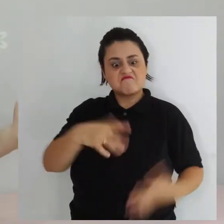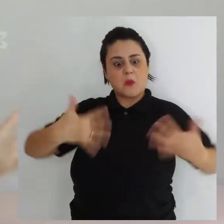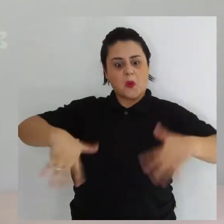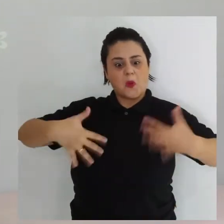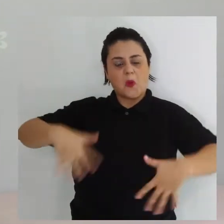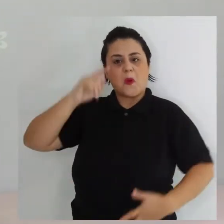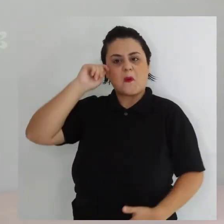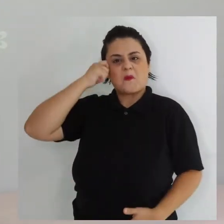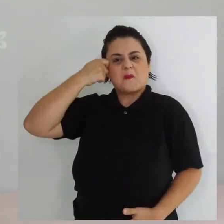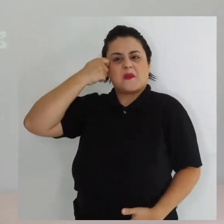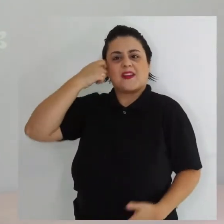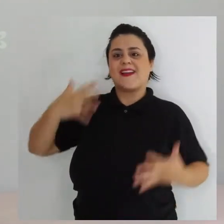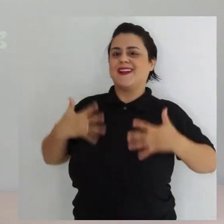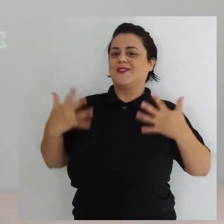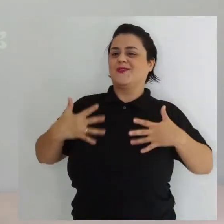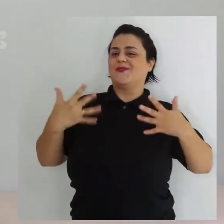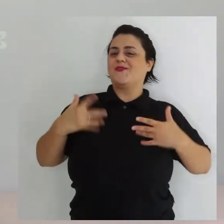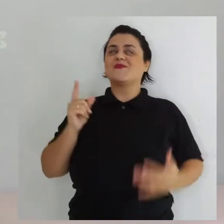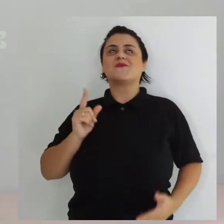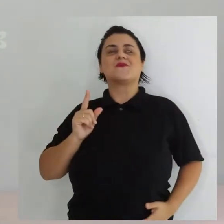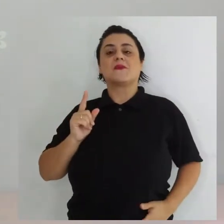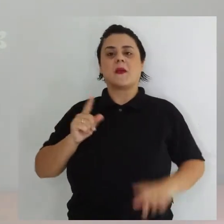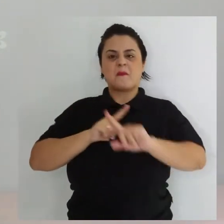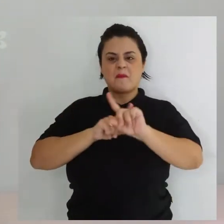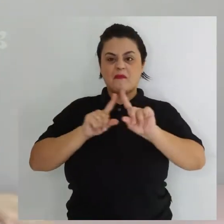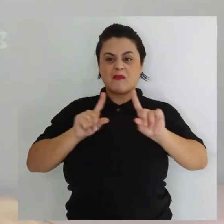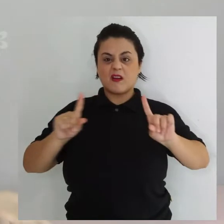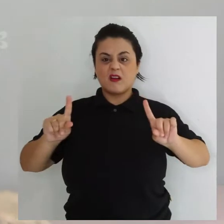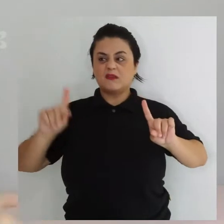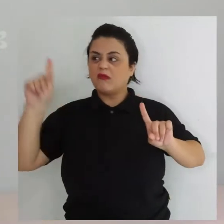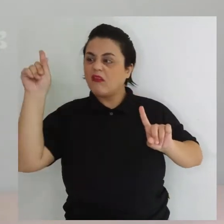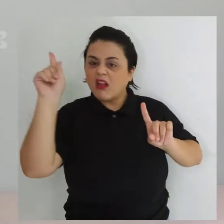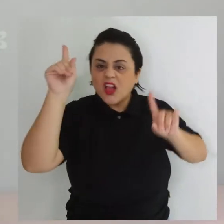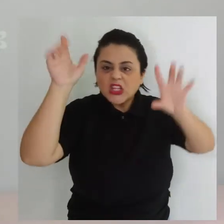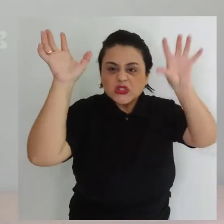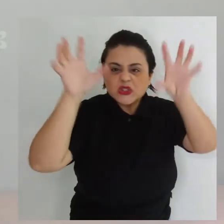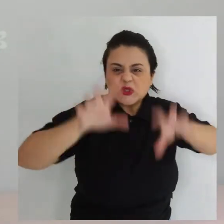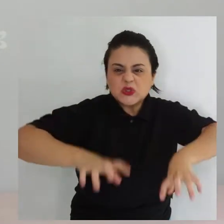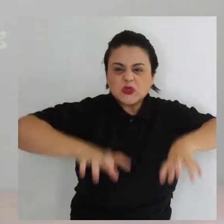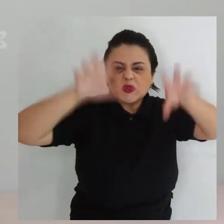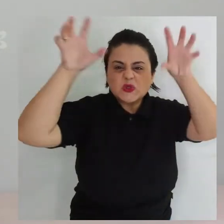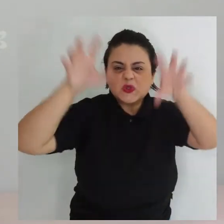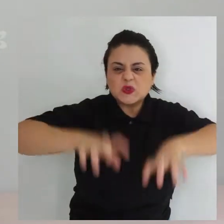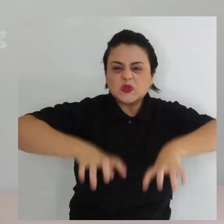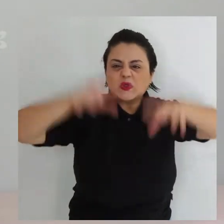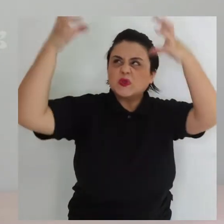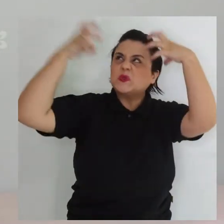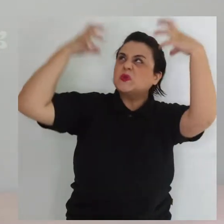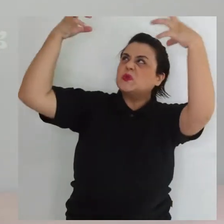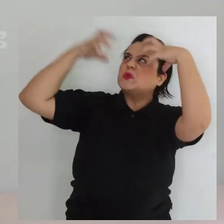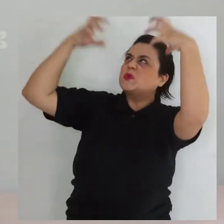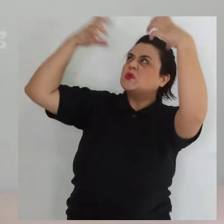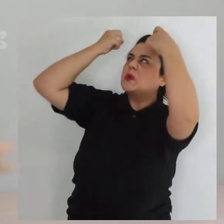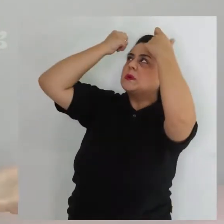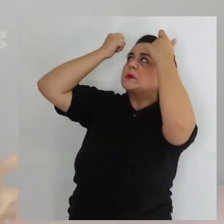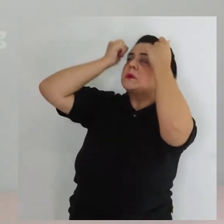Ficou bem negro, todo contente. E veio uma chuva e tirou todo aquele pretume e ele